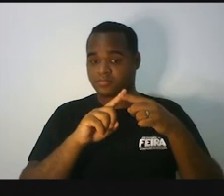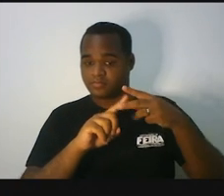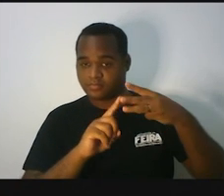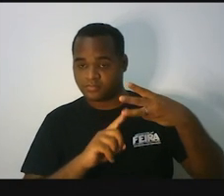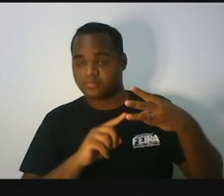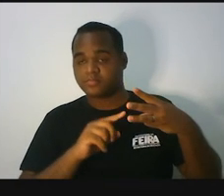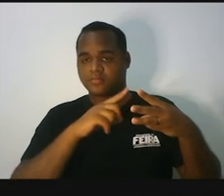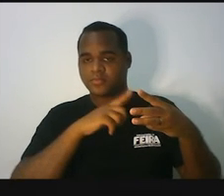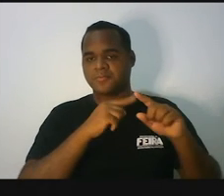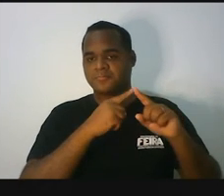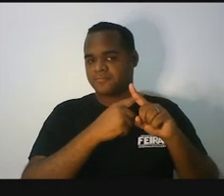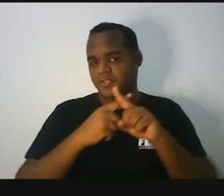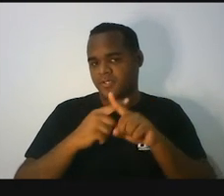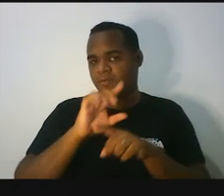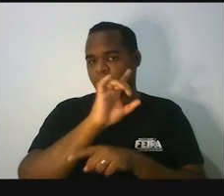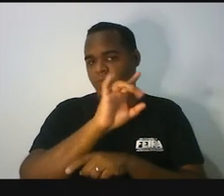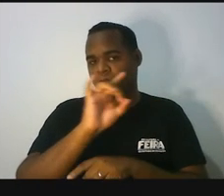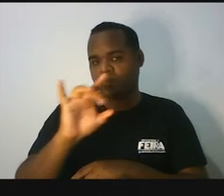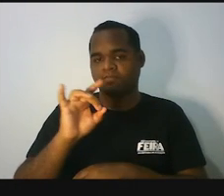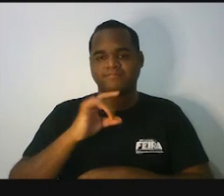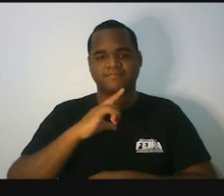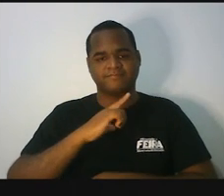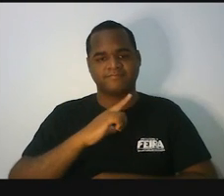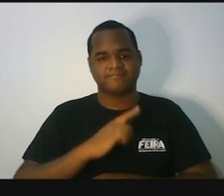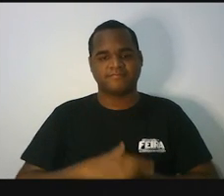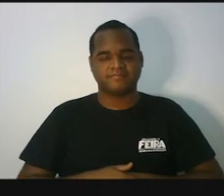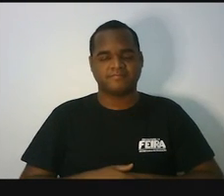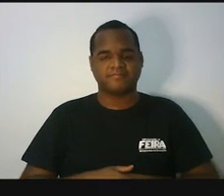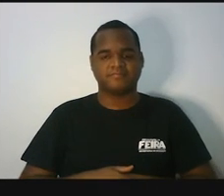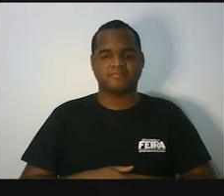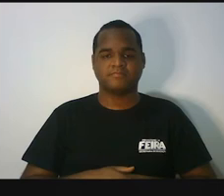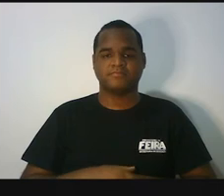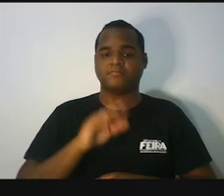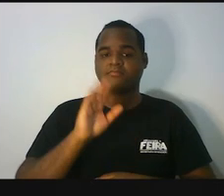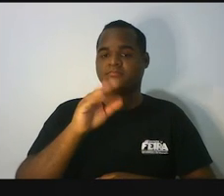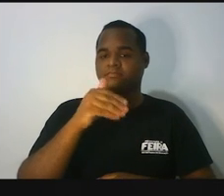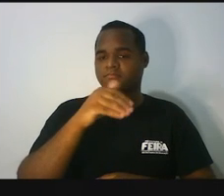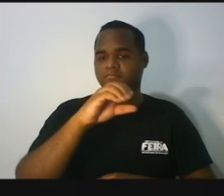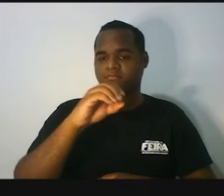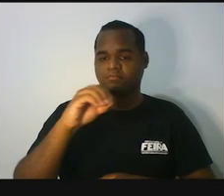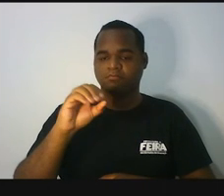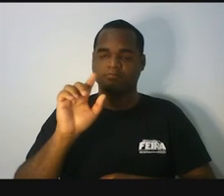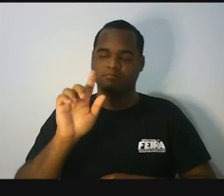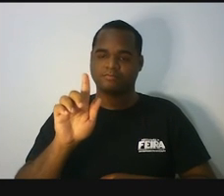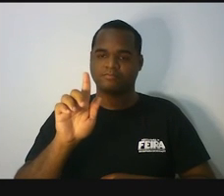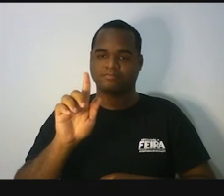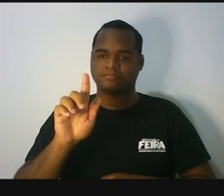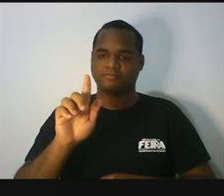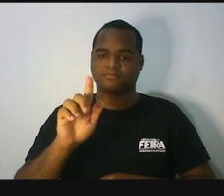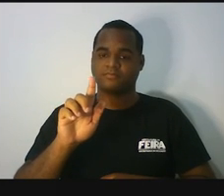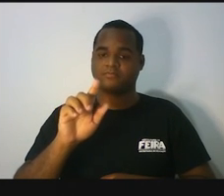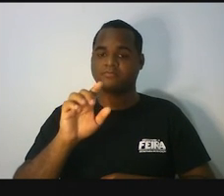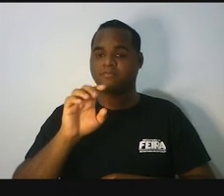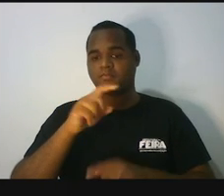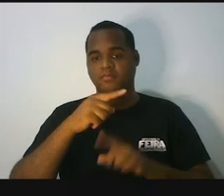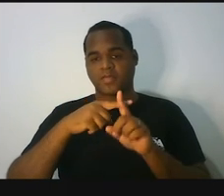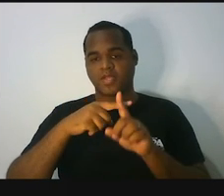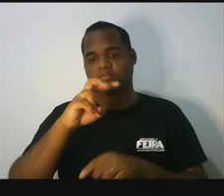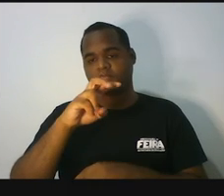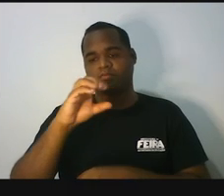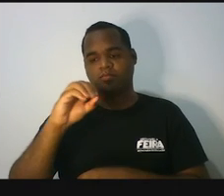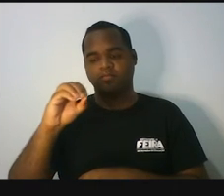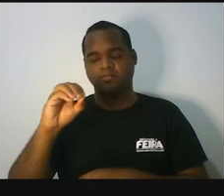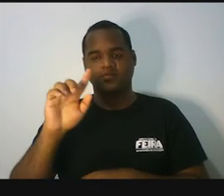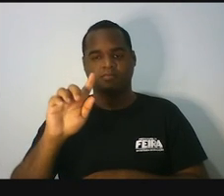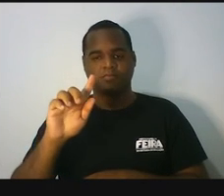uma com x mais 100 gramas mais 100 gramas mais 500 gramas então o é a gente vai